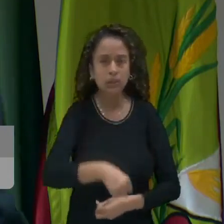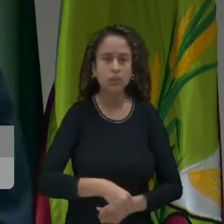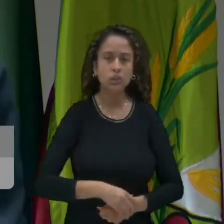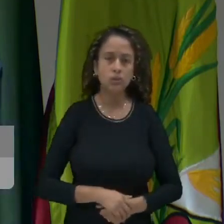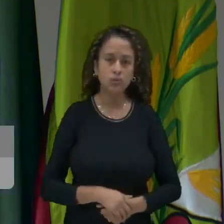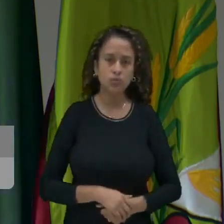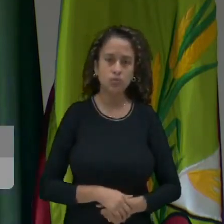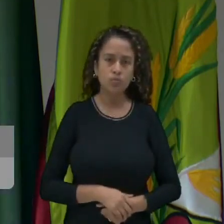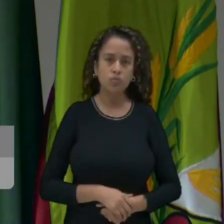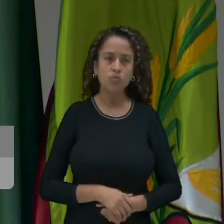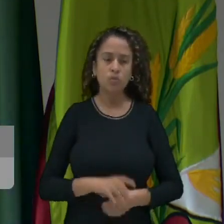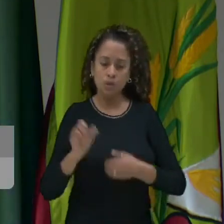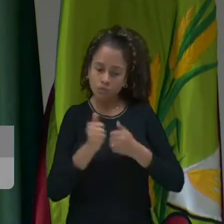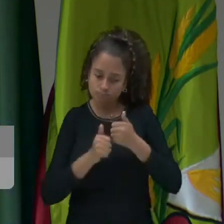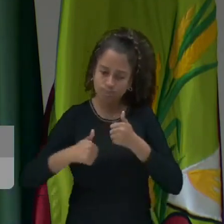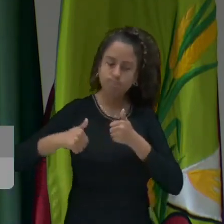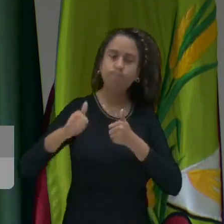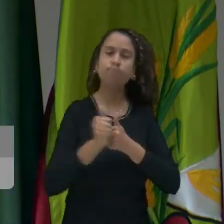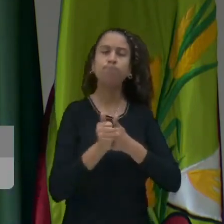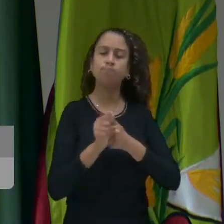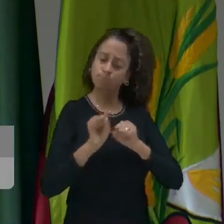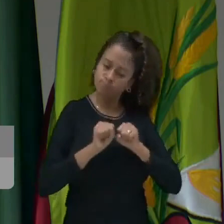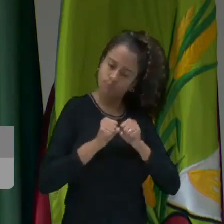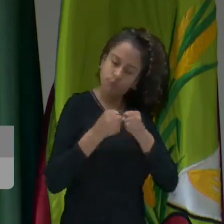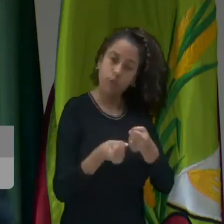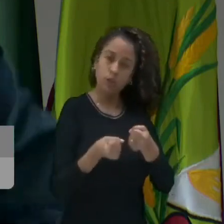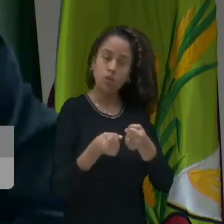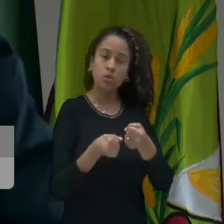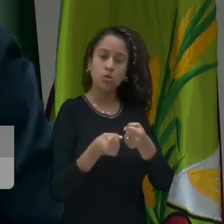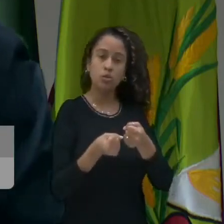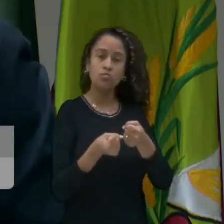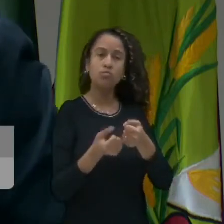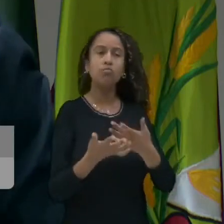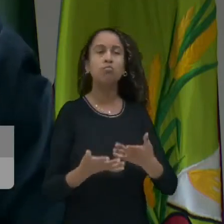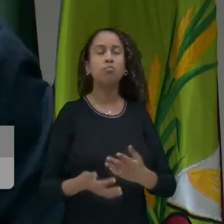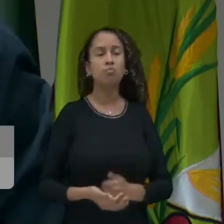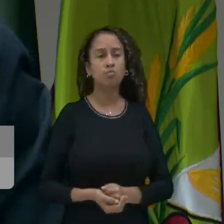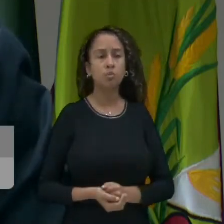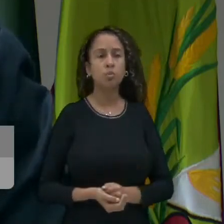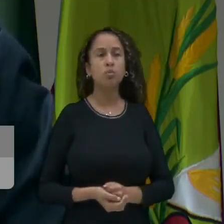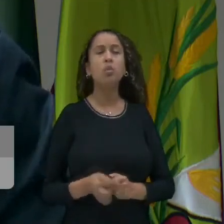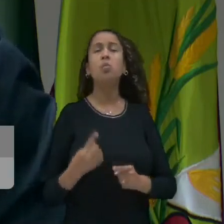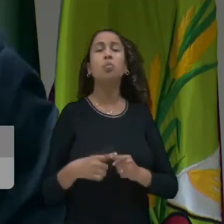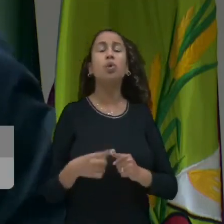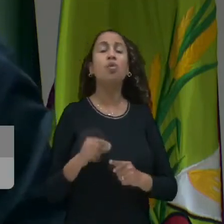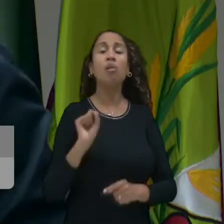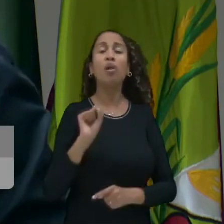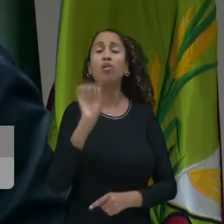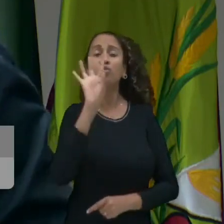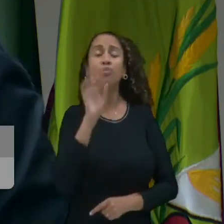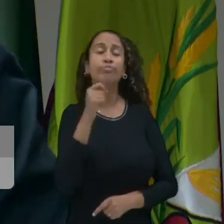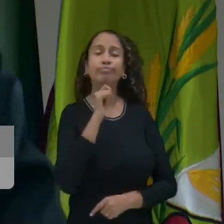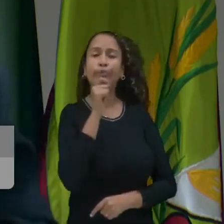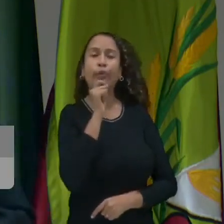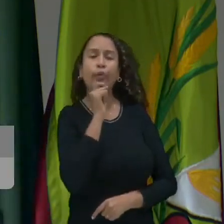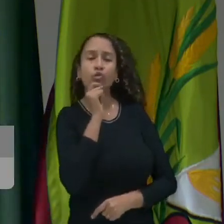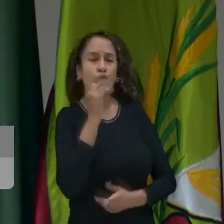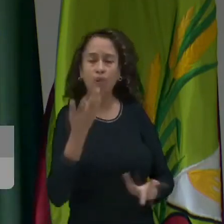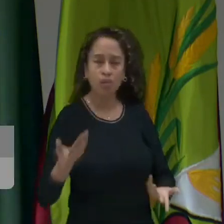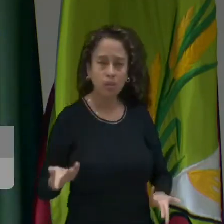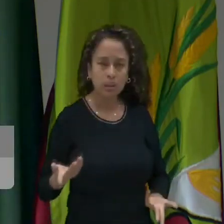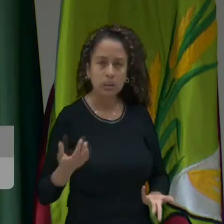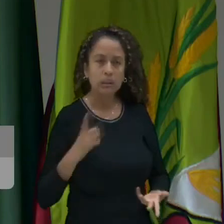frente e fazer um enfrentamento para que as vaidades deixem de lado. O que adianta ter uma base de segurança